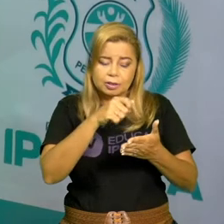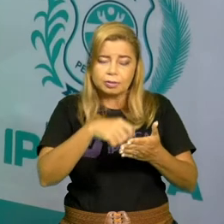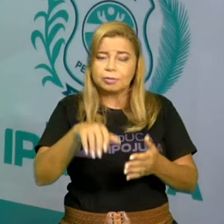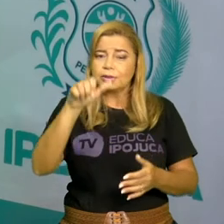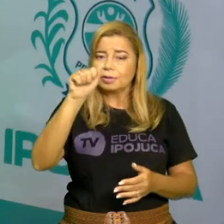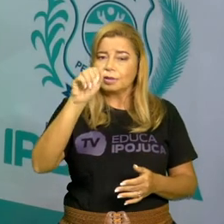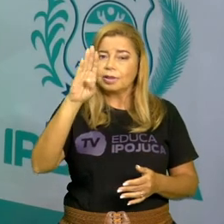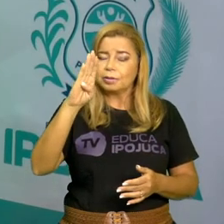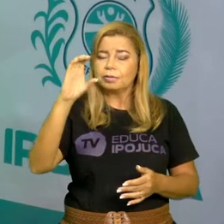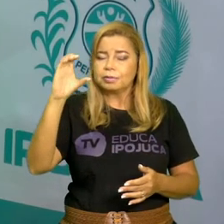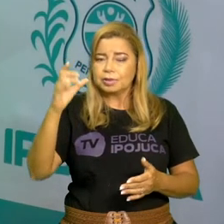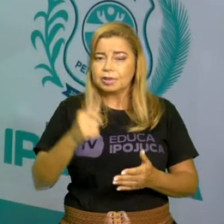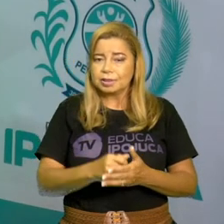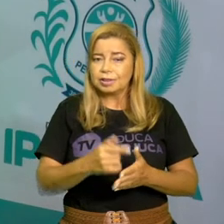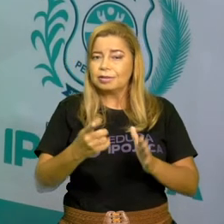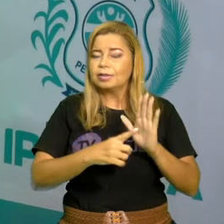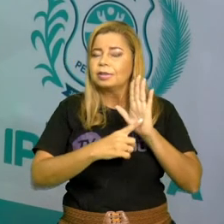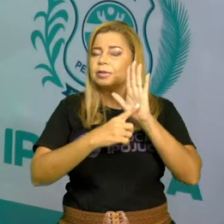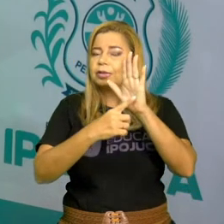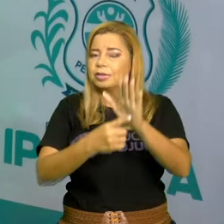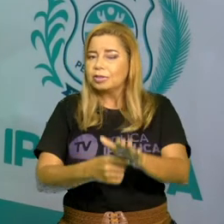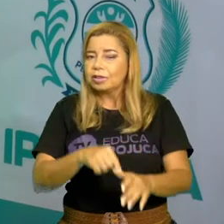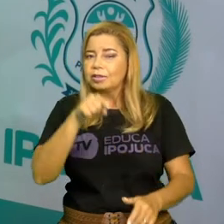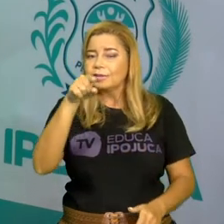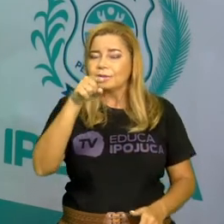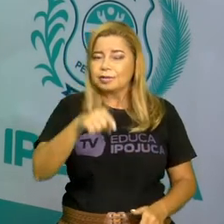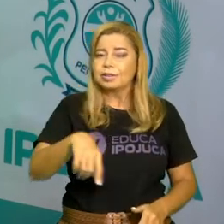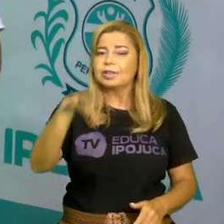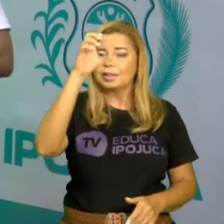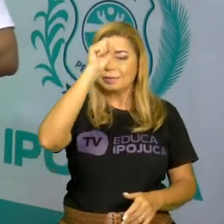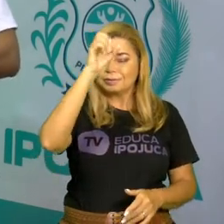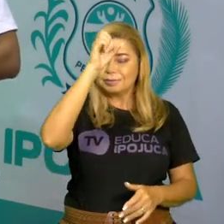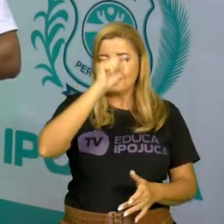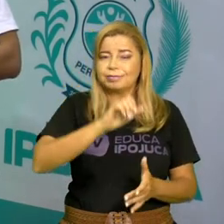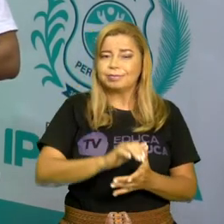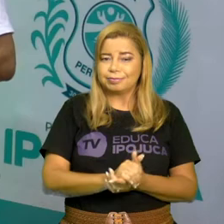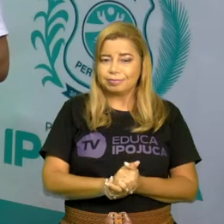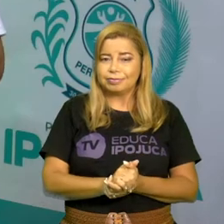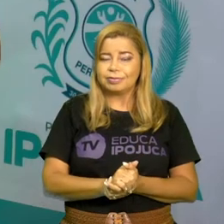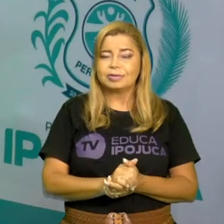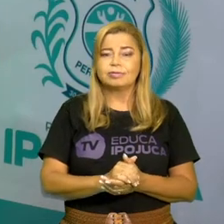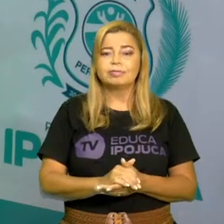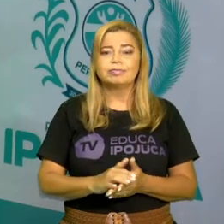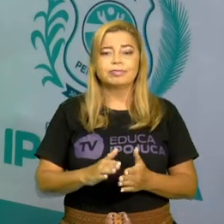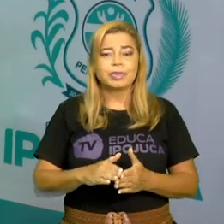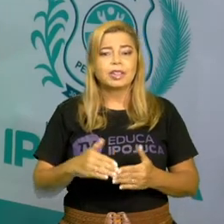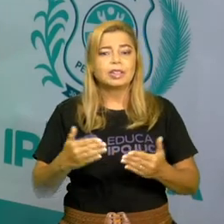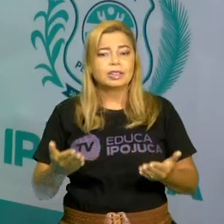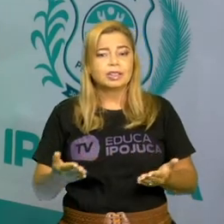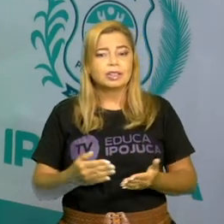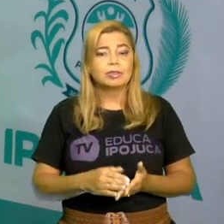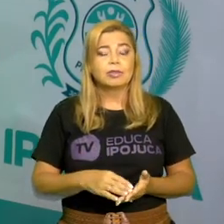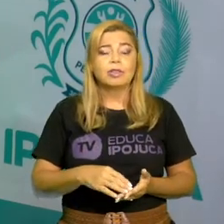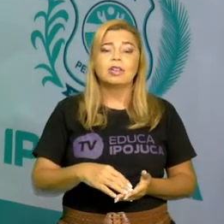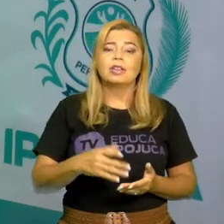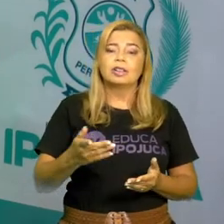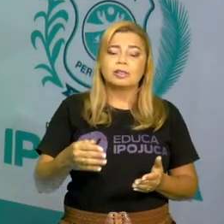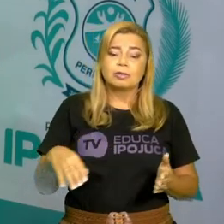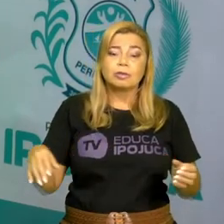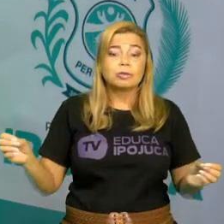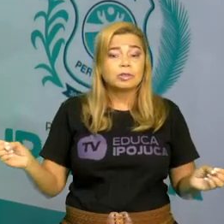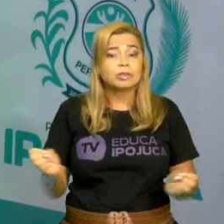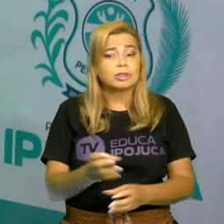aprendeu o que é uma ordem alfabética. E quando eu fizer, professora? Aí você mostra a sua